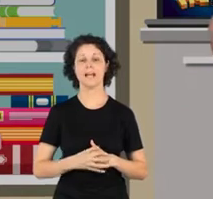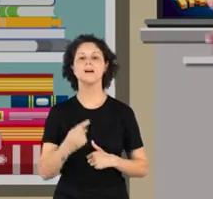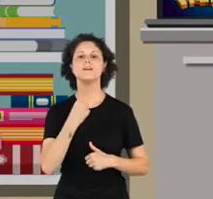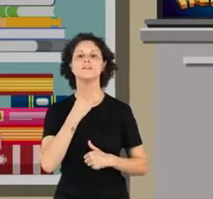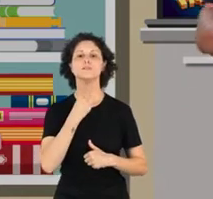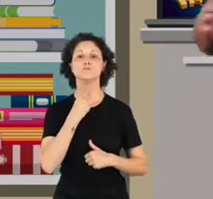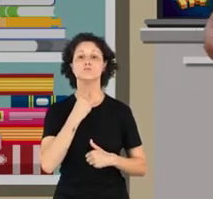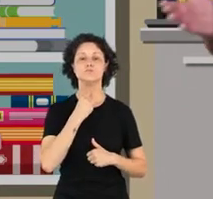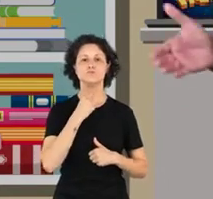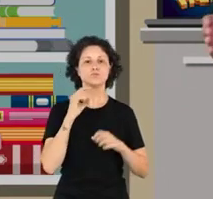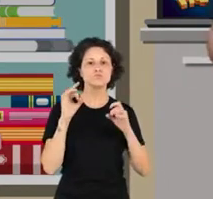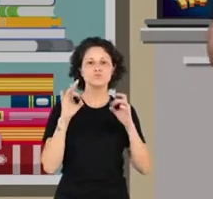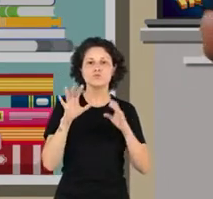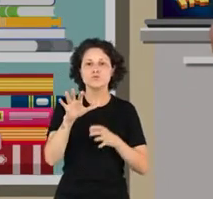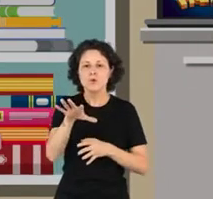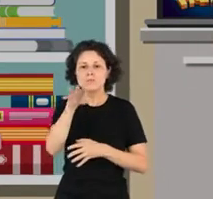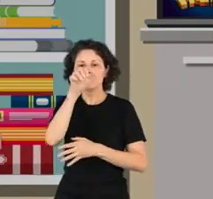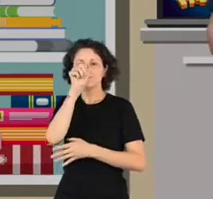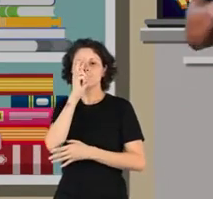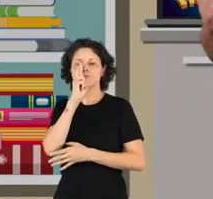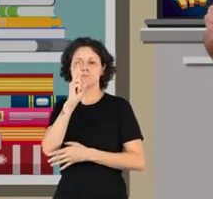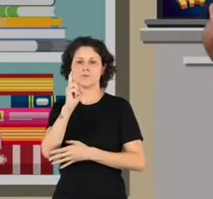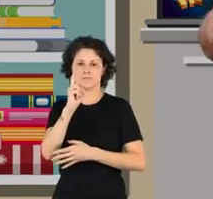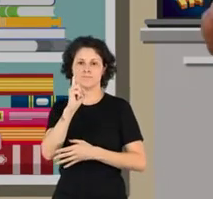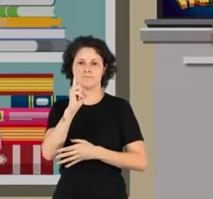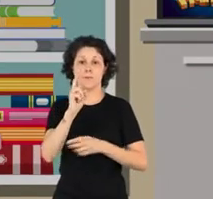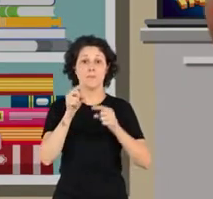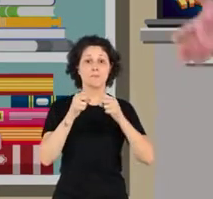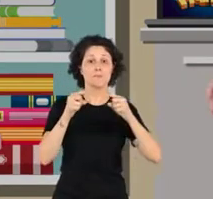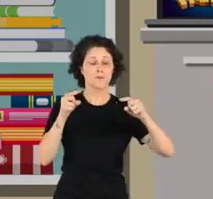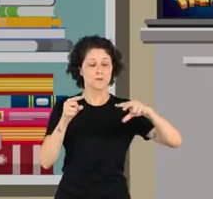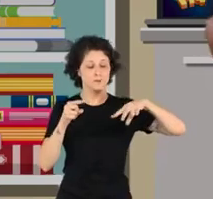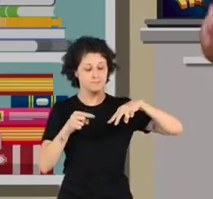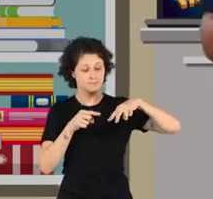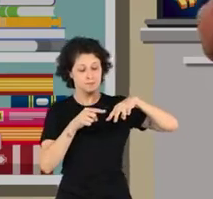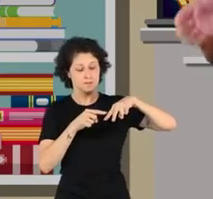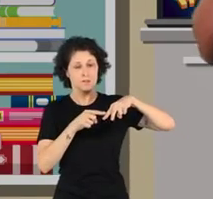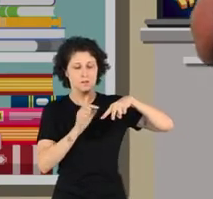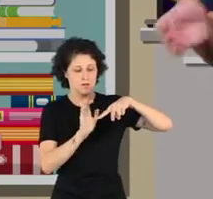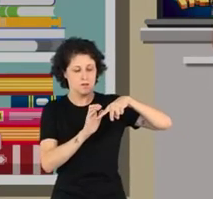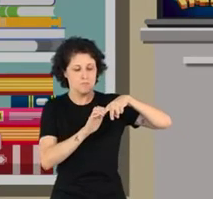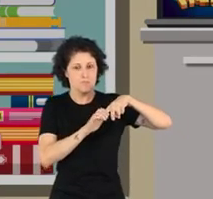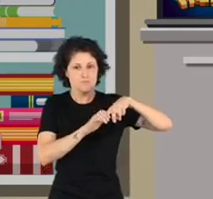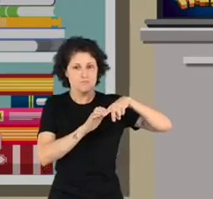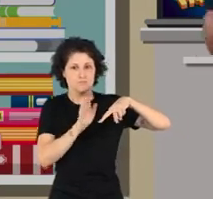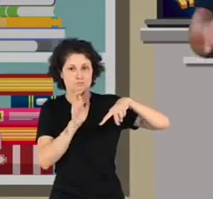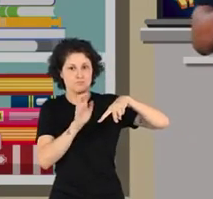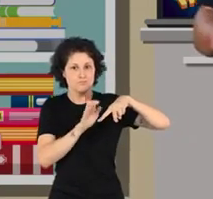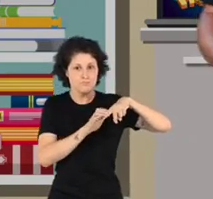Na laringe, só é permitida a passagem de ar. Acima dela, existe uma pequena cartilagem chamada epiglote.